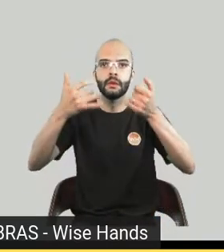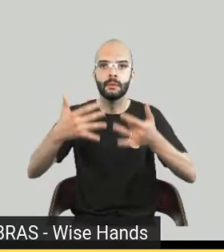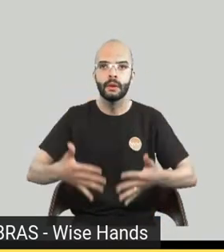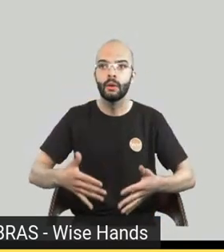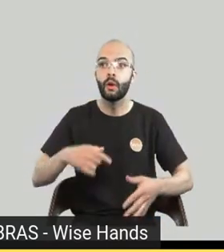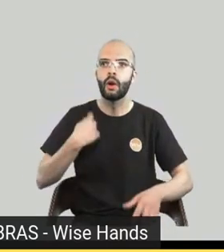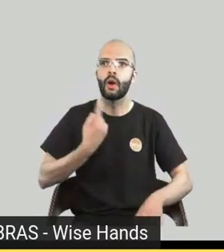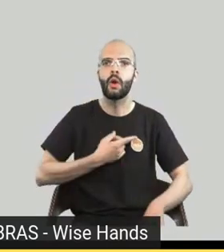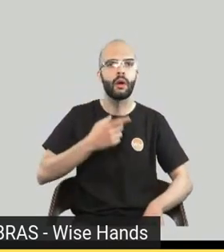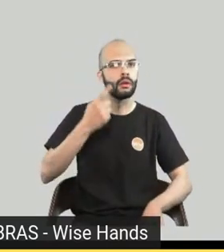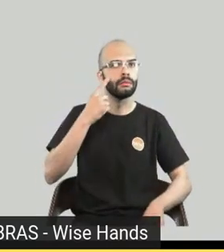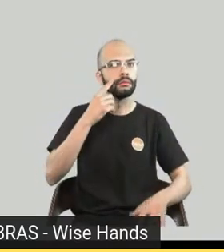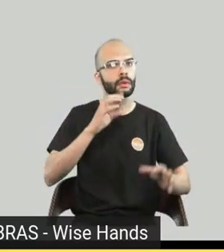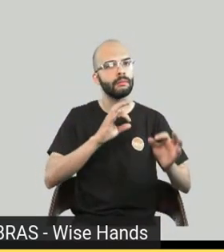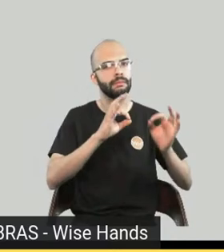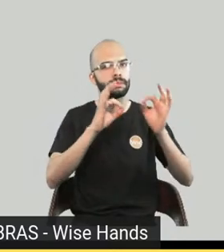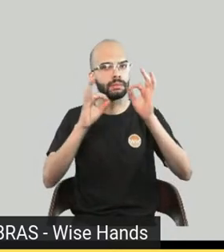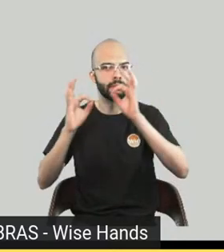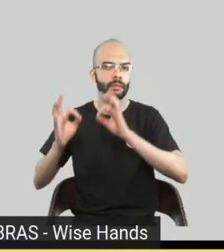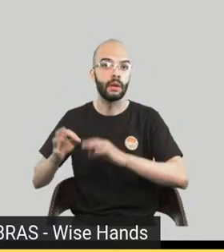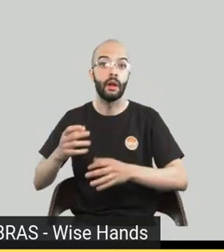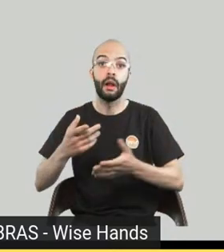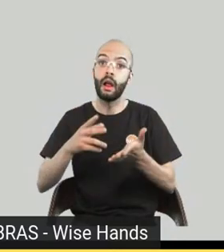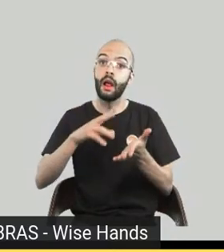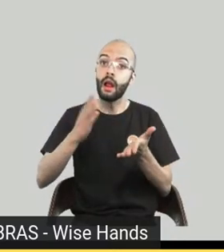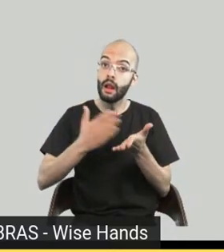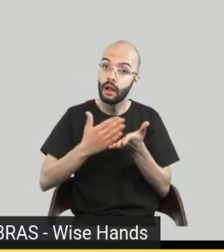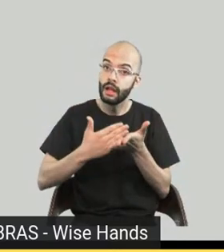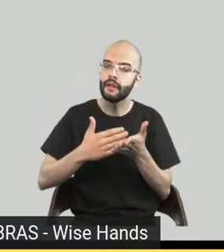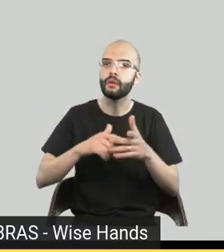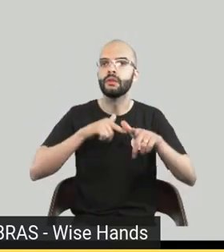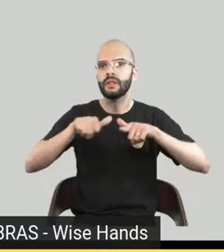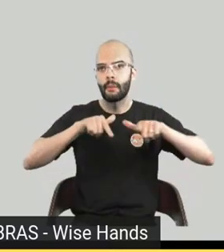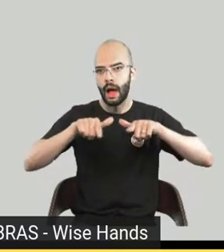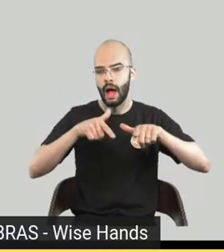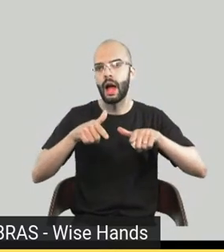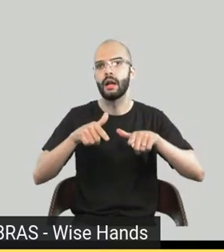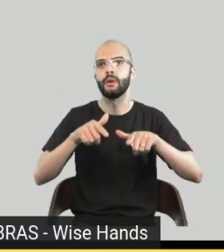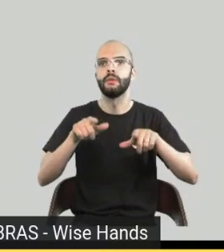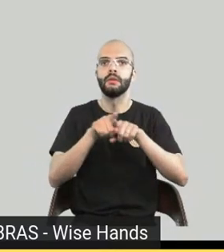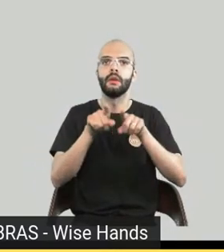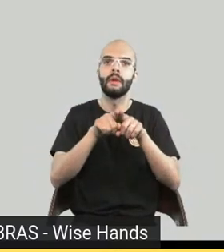A gente que trabalha com livro, estuda o livro também, a gente sempre